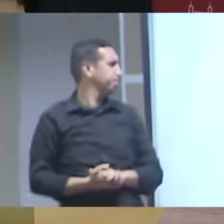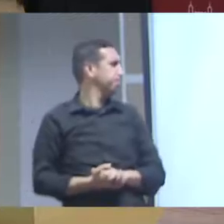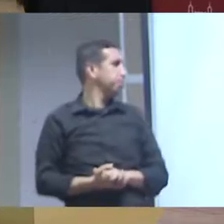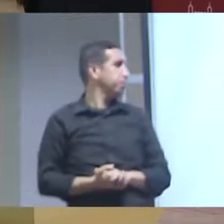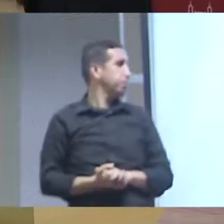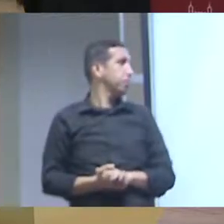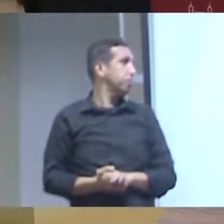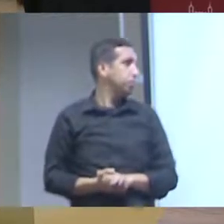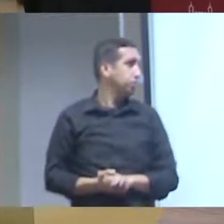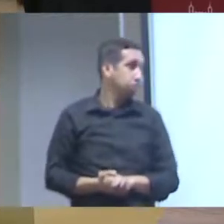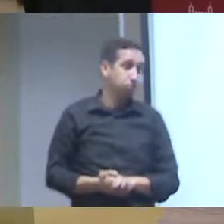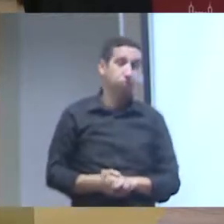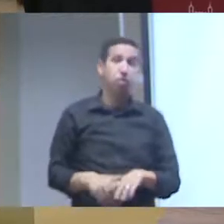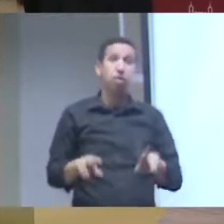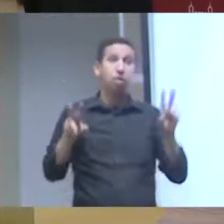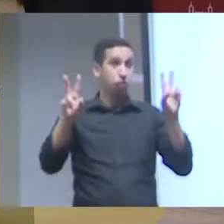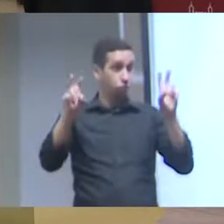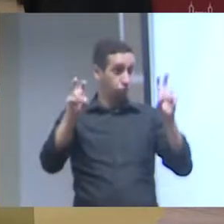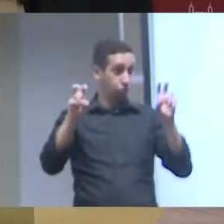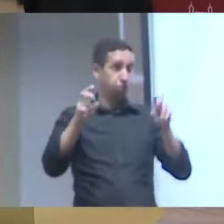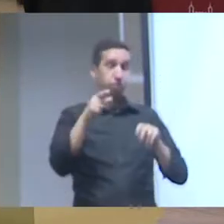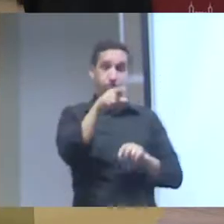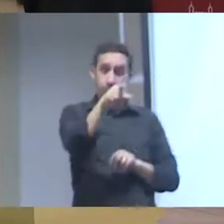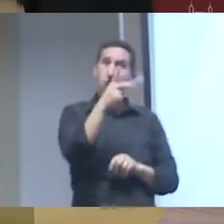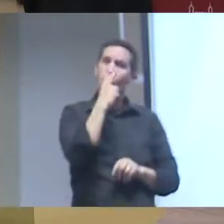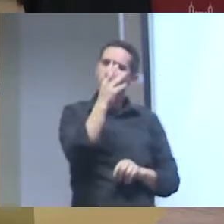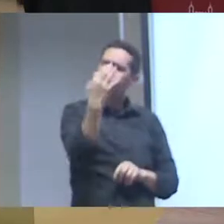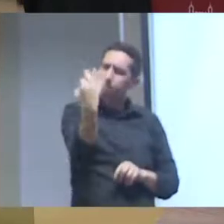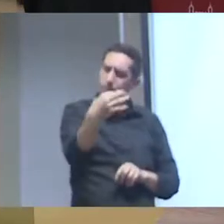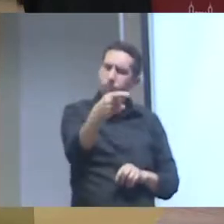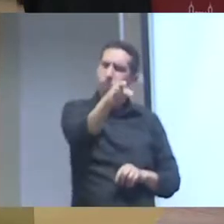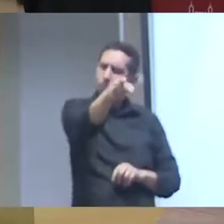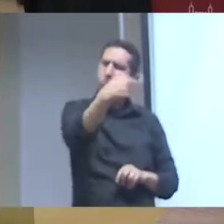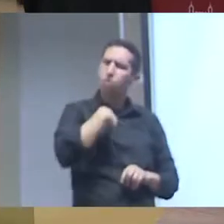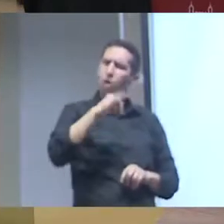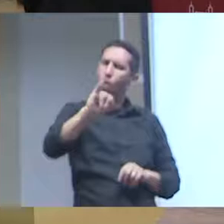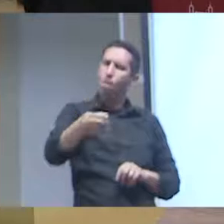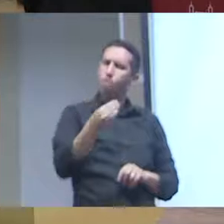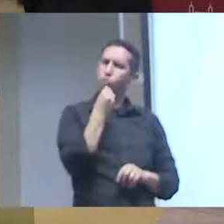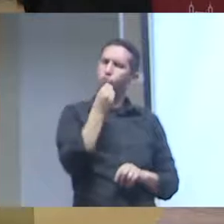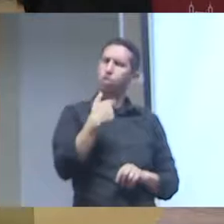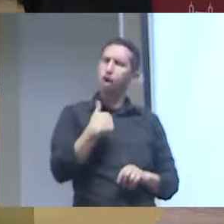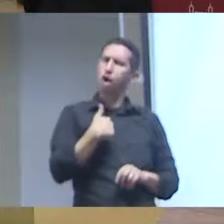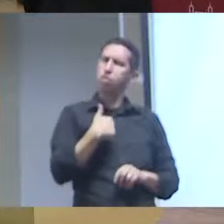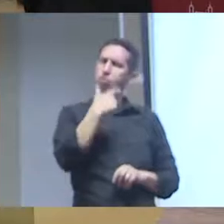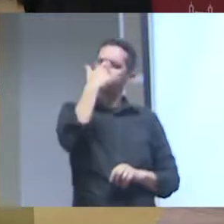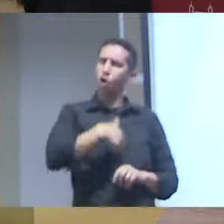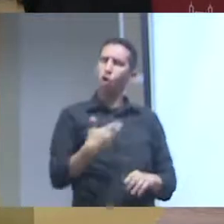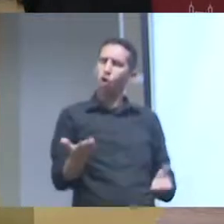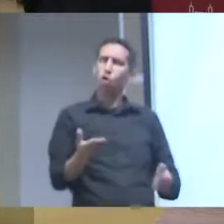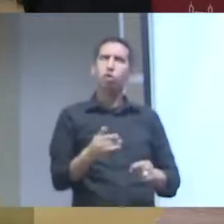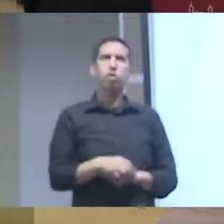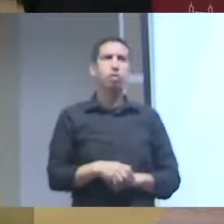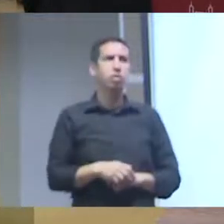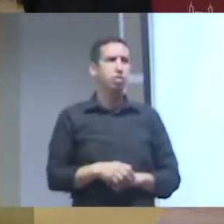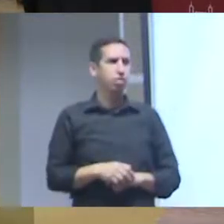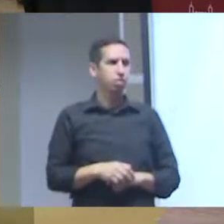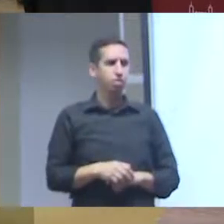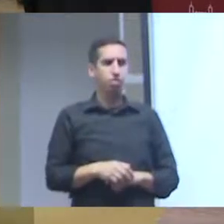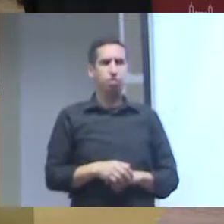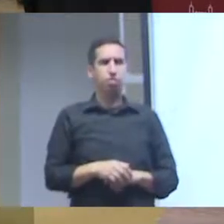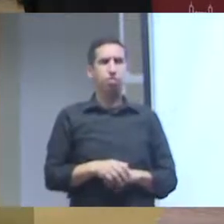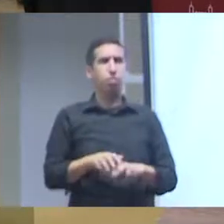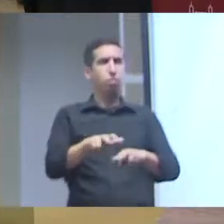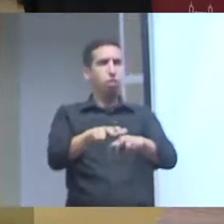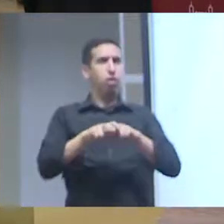sua questão eu acho perfeita também me dar uma oportunidade que eu não por questões minhas de não me organizar bem com o tempo